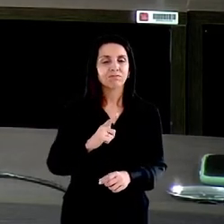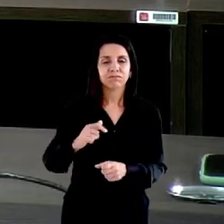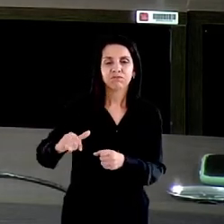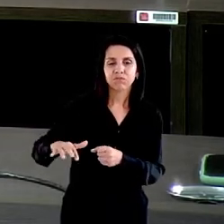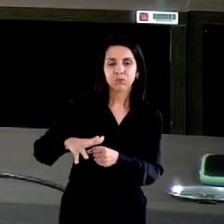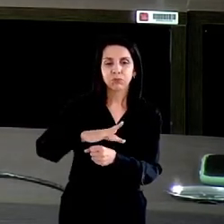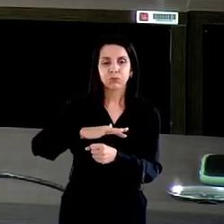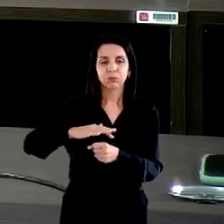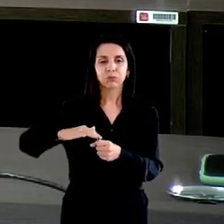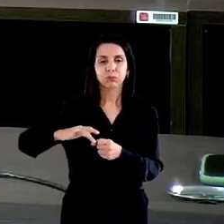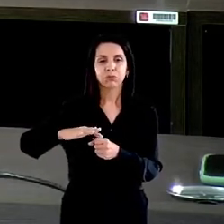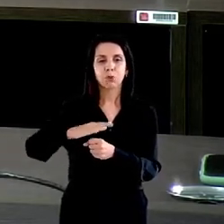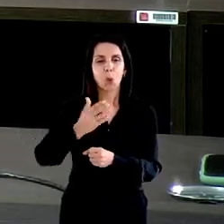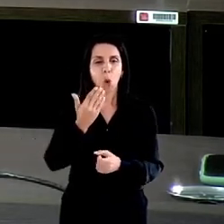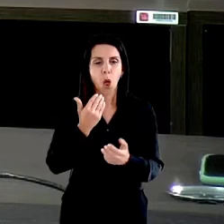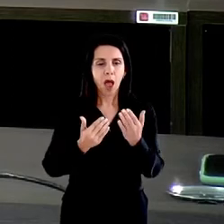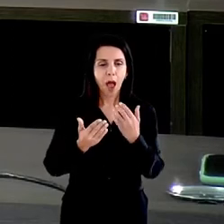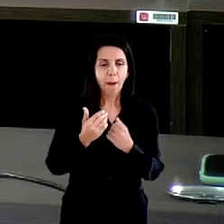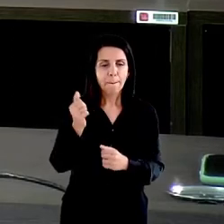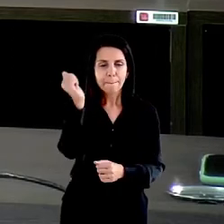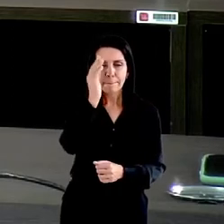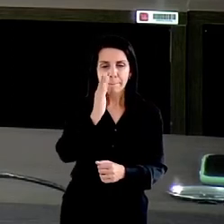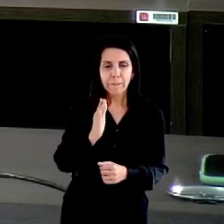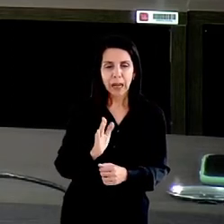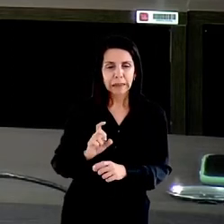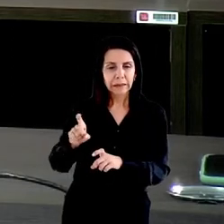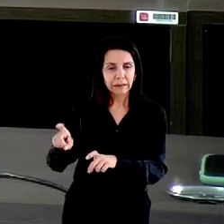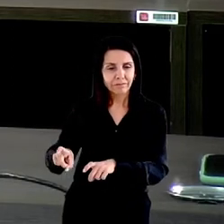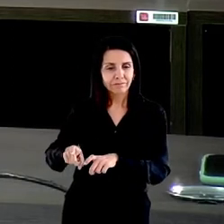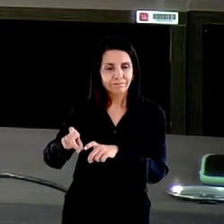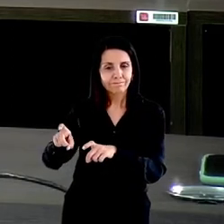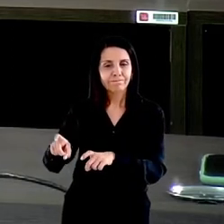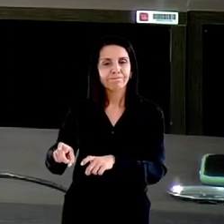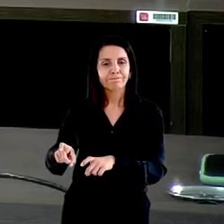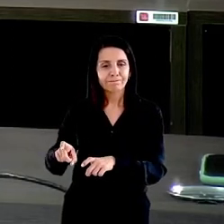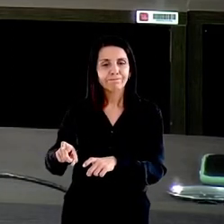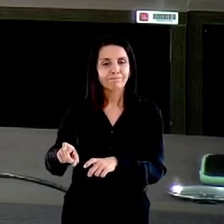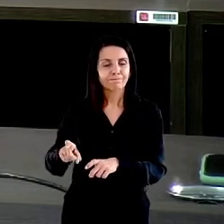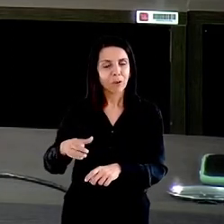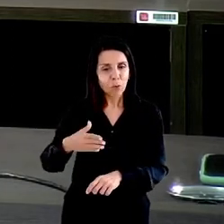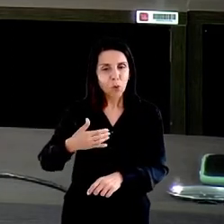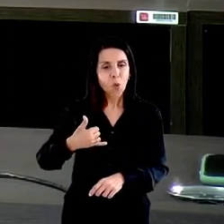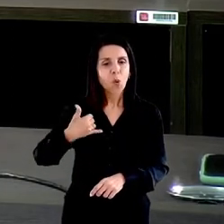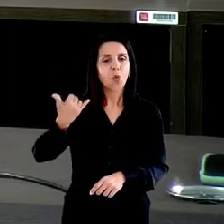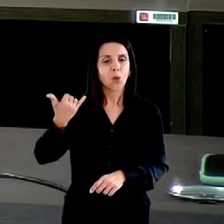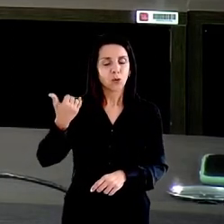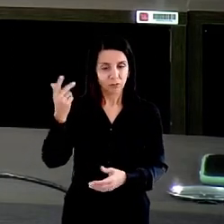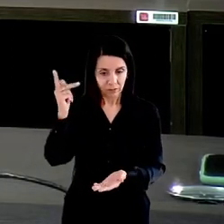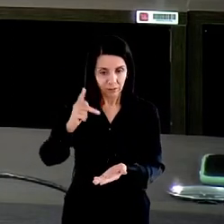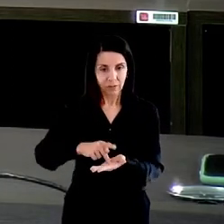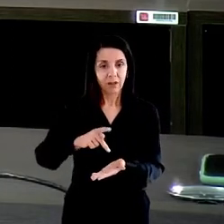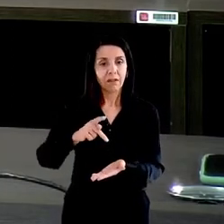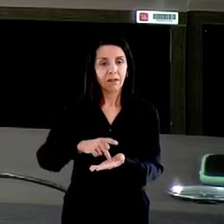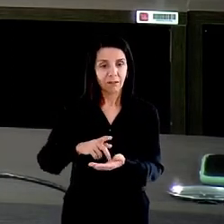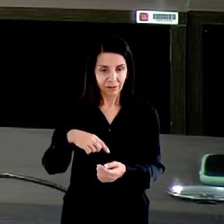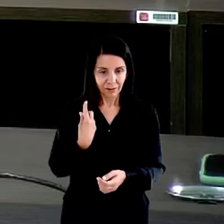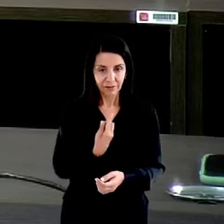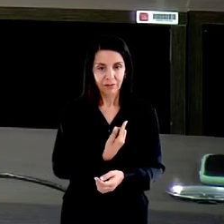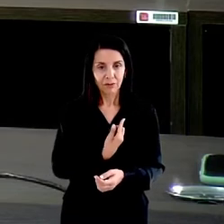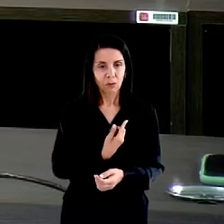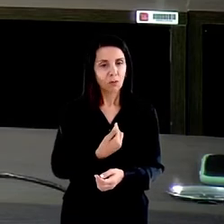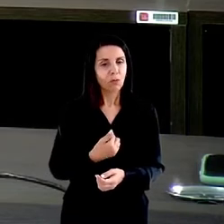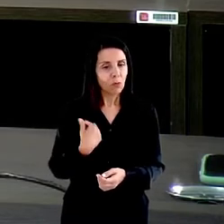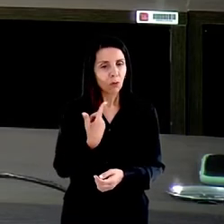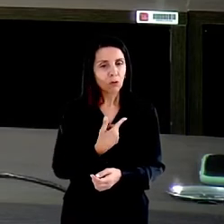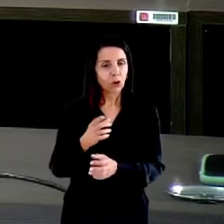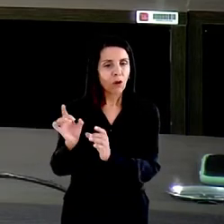é o país do agro, e a gente se orgulha muito disso, e é um orgulho verdadeiro o nosso. Nós exportamos